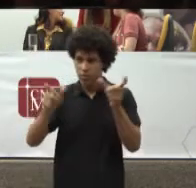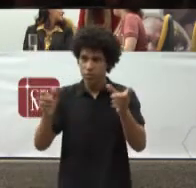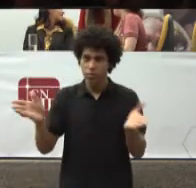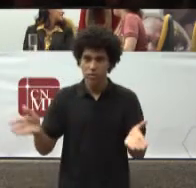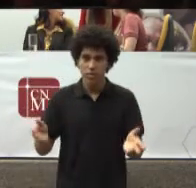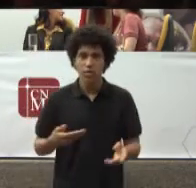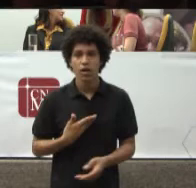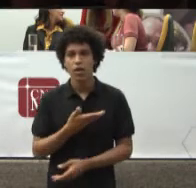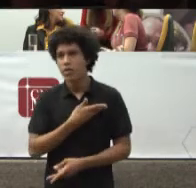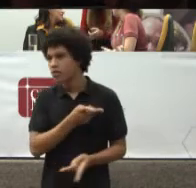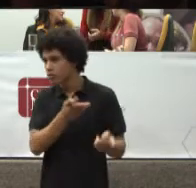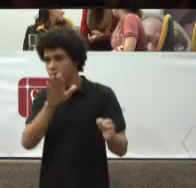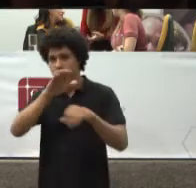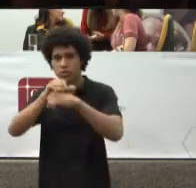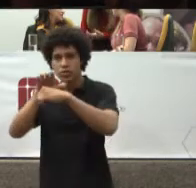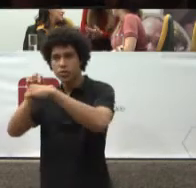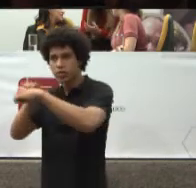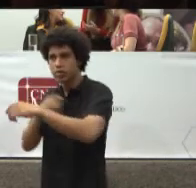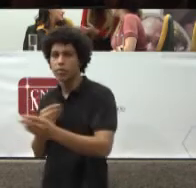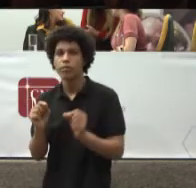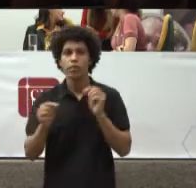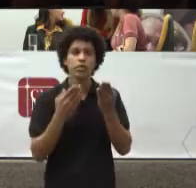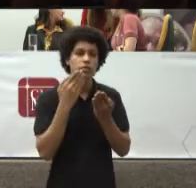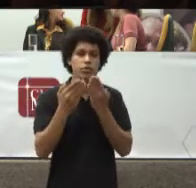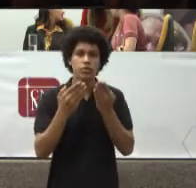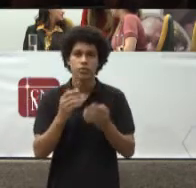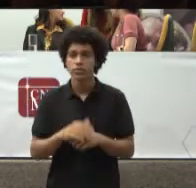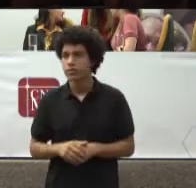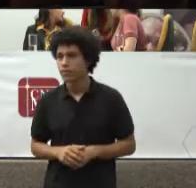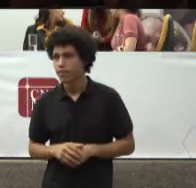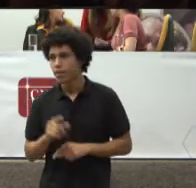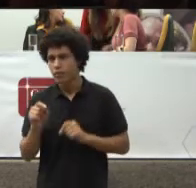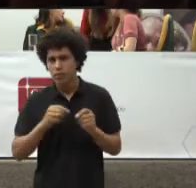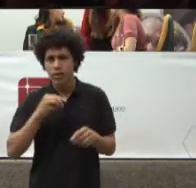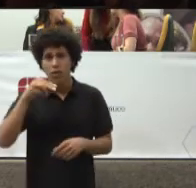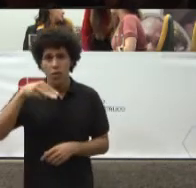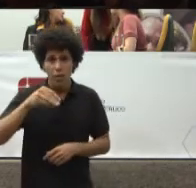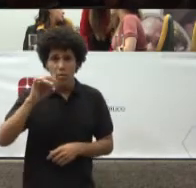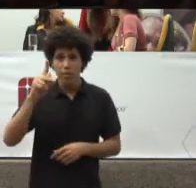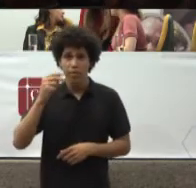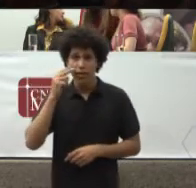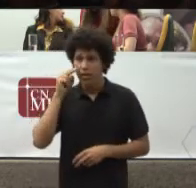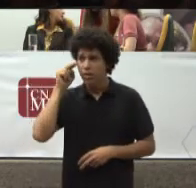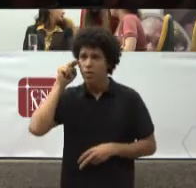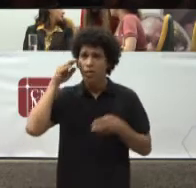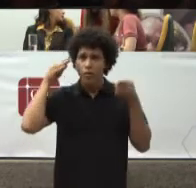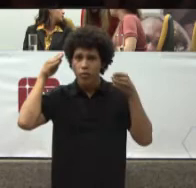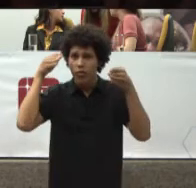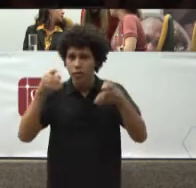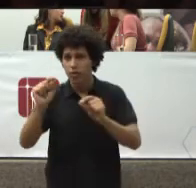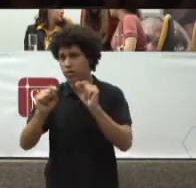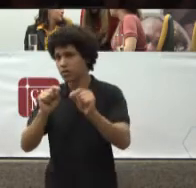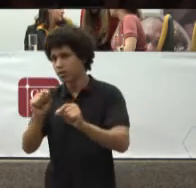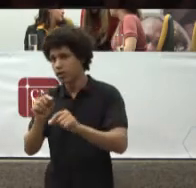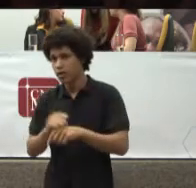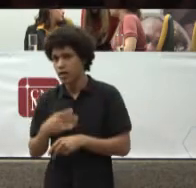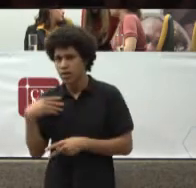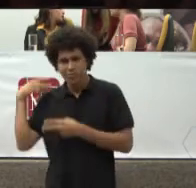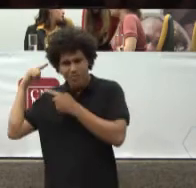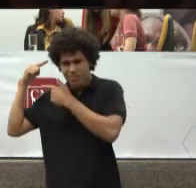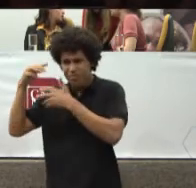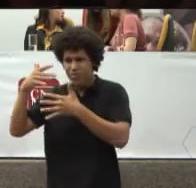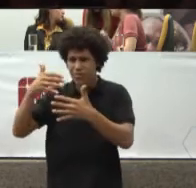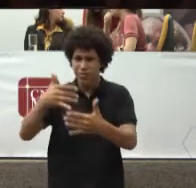chamados Para discutir Portanto O que o MP Tem visto Nessa trajetória Histórica De